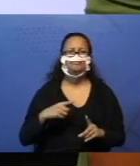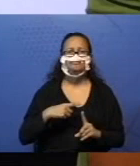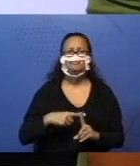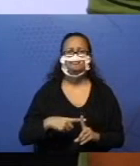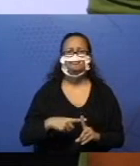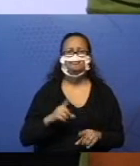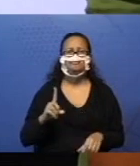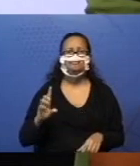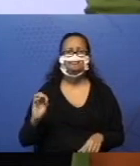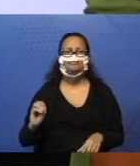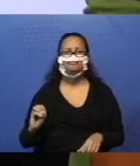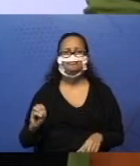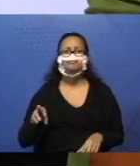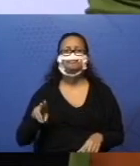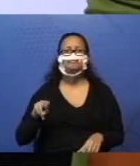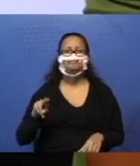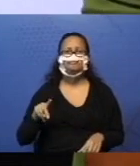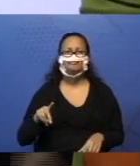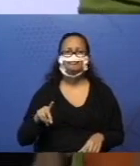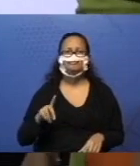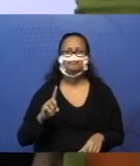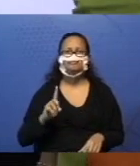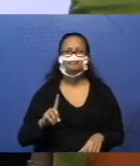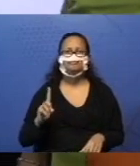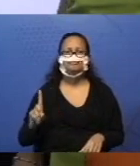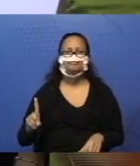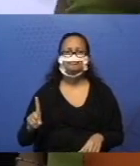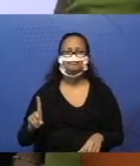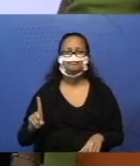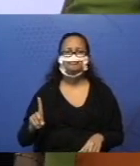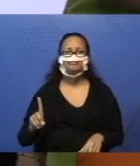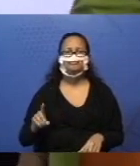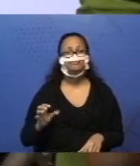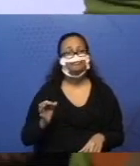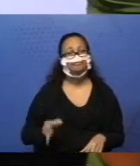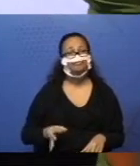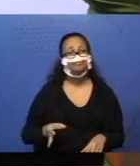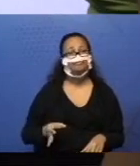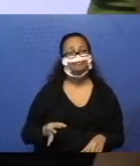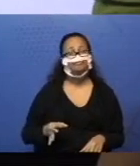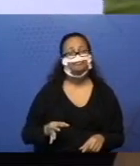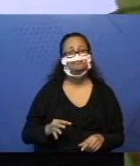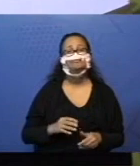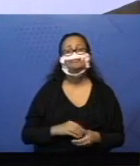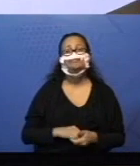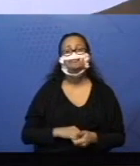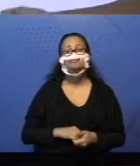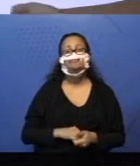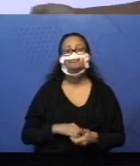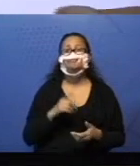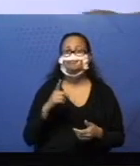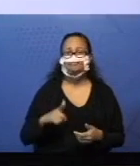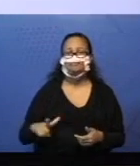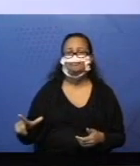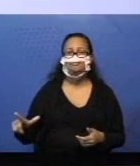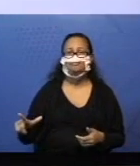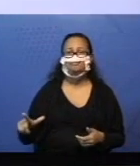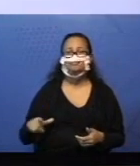10, que é igual a 11. Certinho? Vamos continuar.